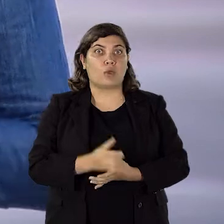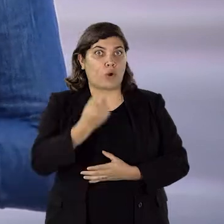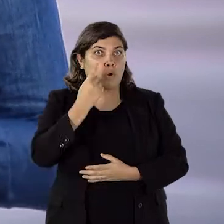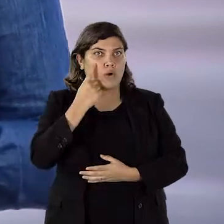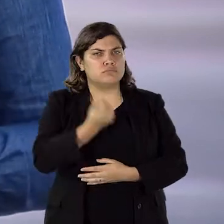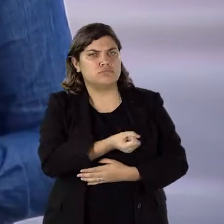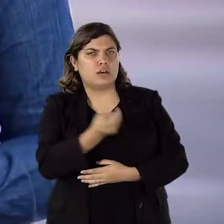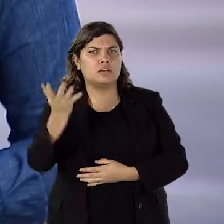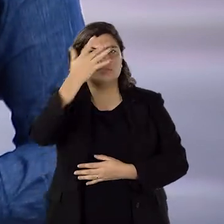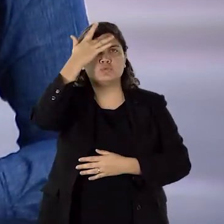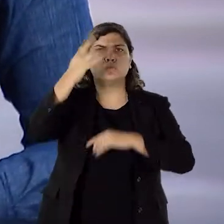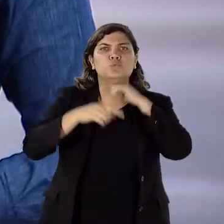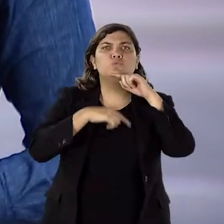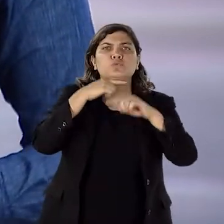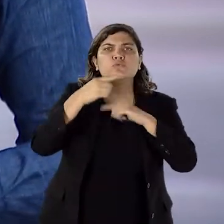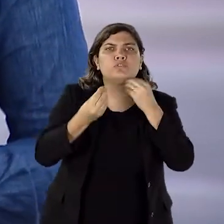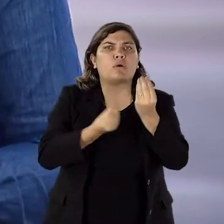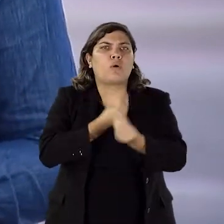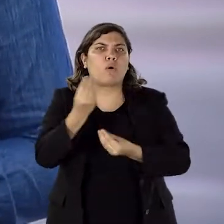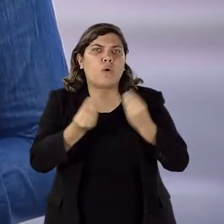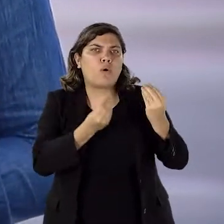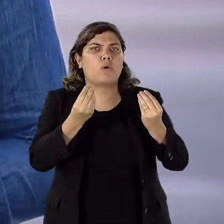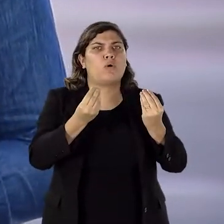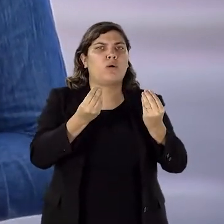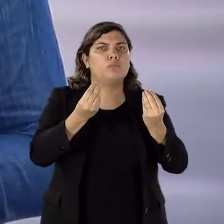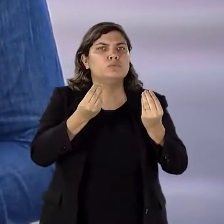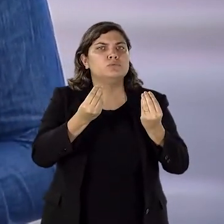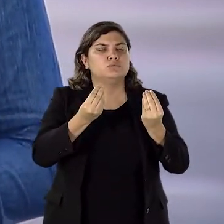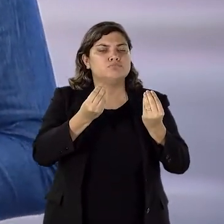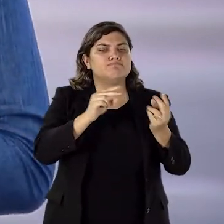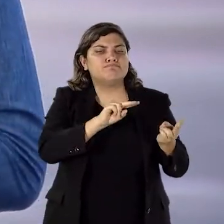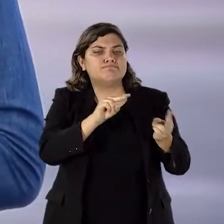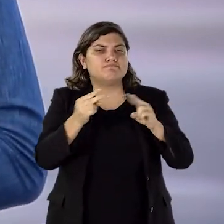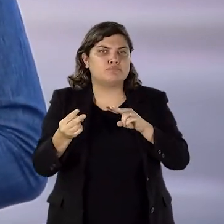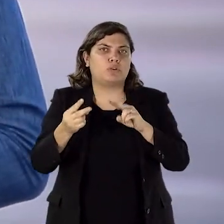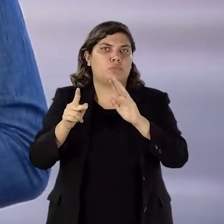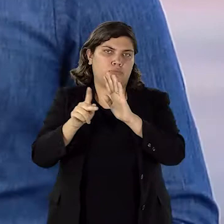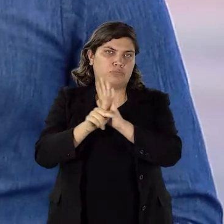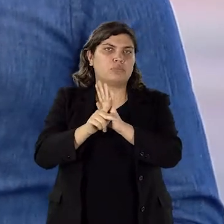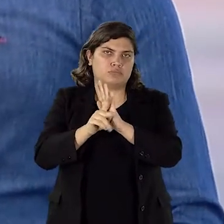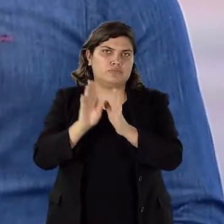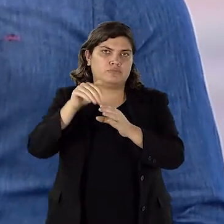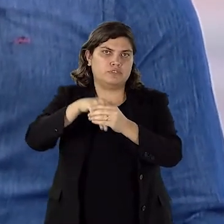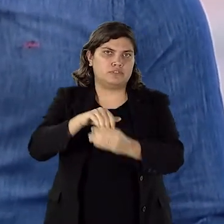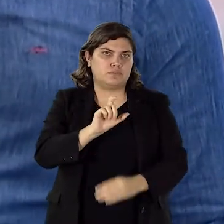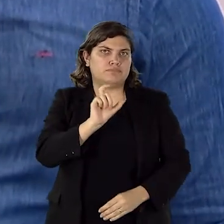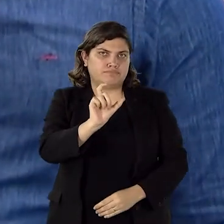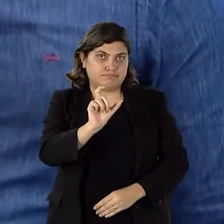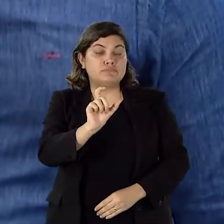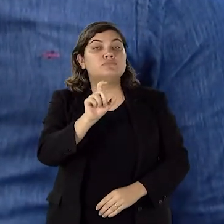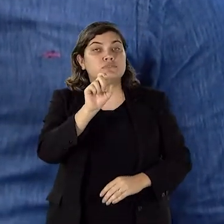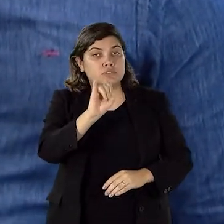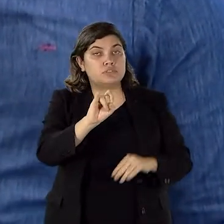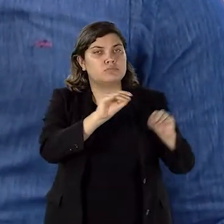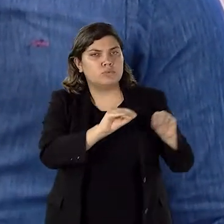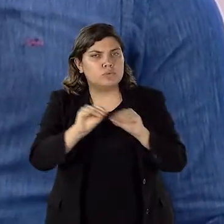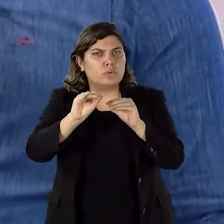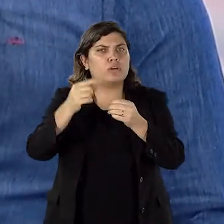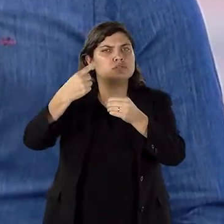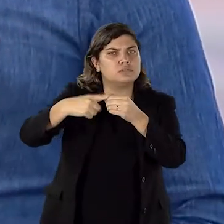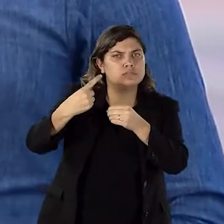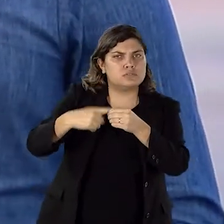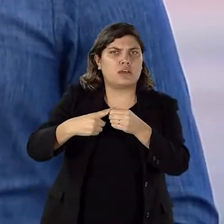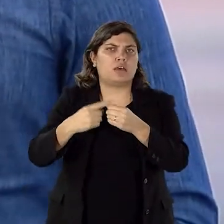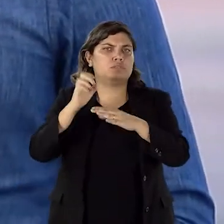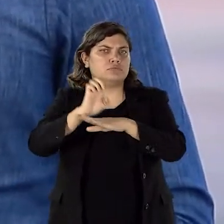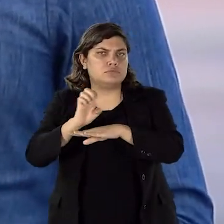Olha só, tem muita gente querendo saber como fazer para transferir o título de eleitor. Então é o seguinte, quem se mudou de